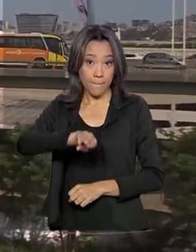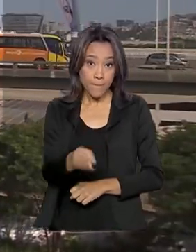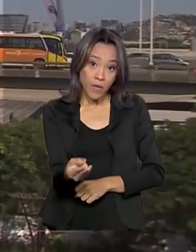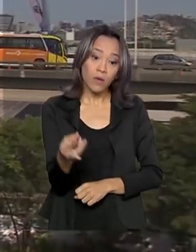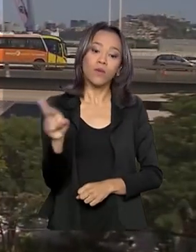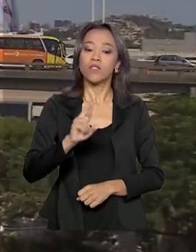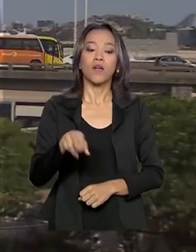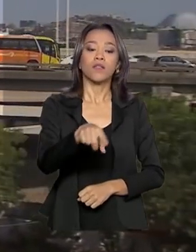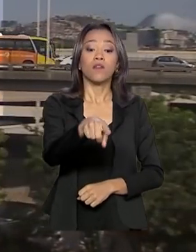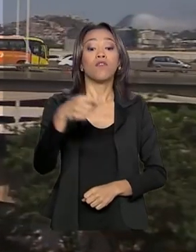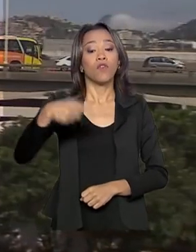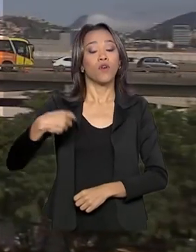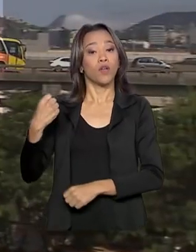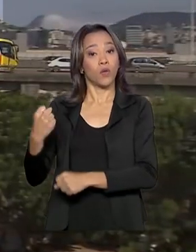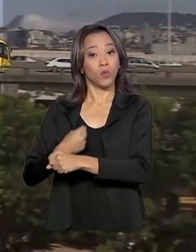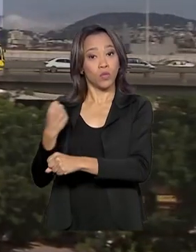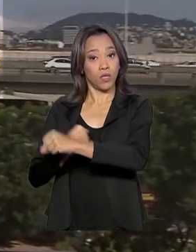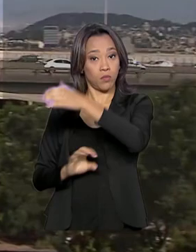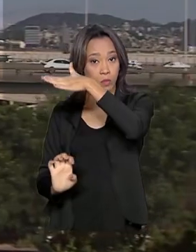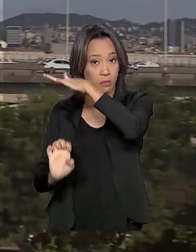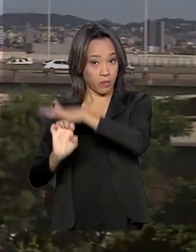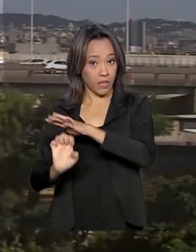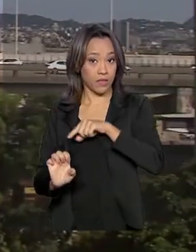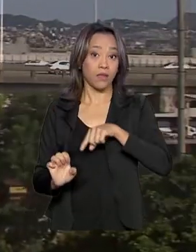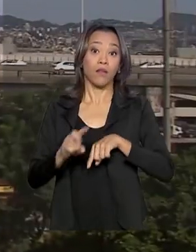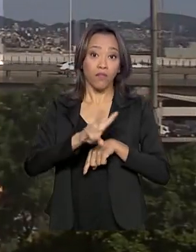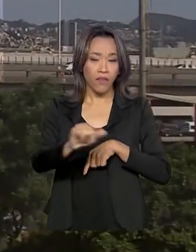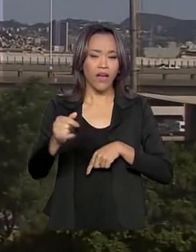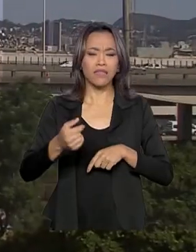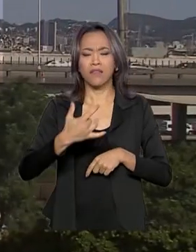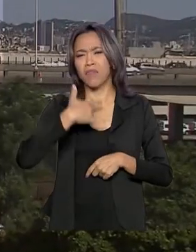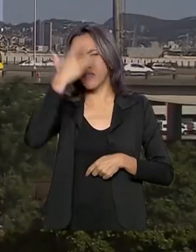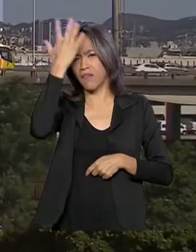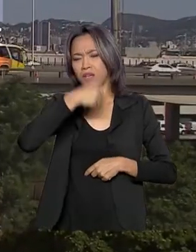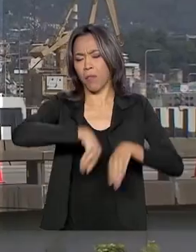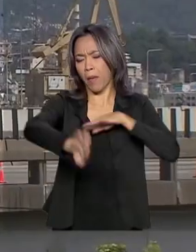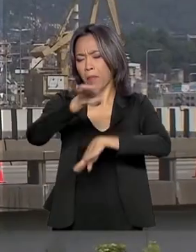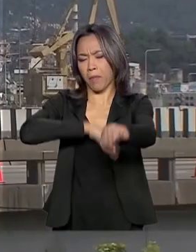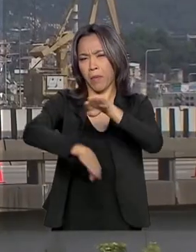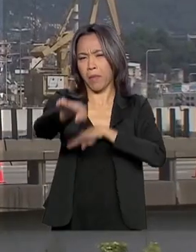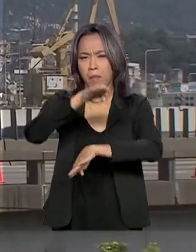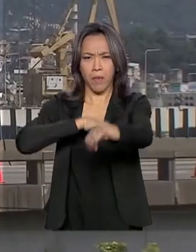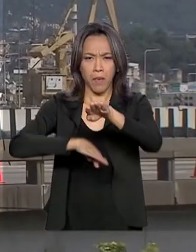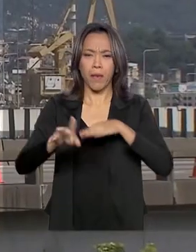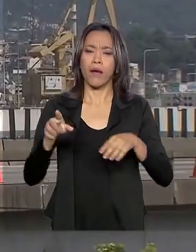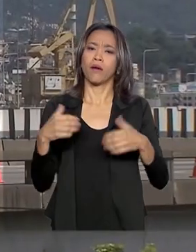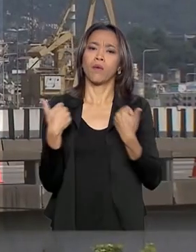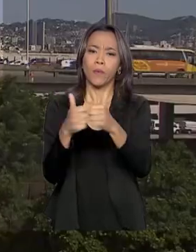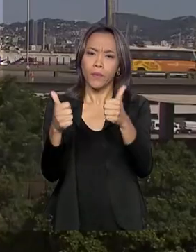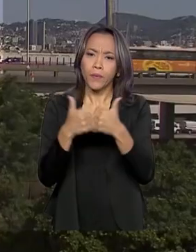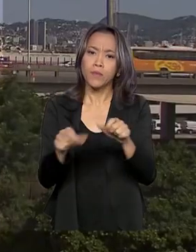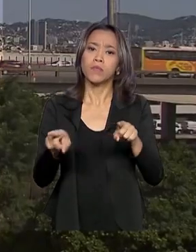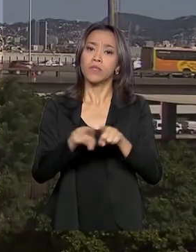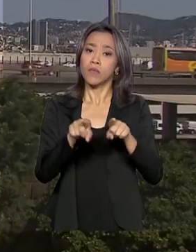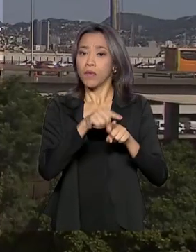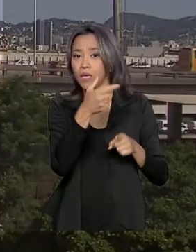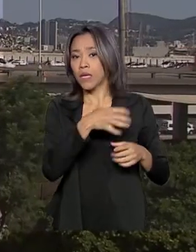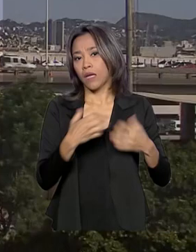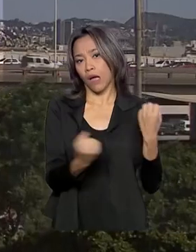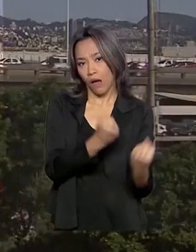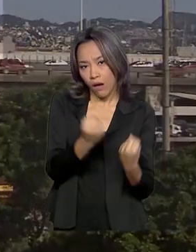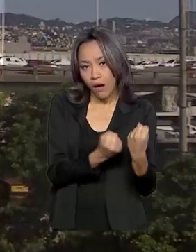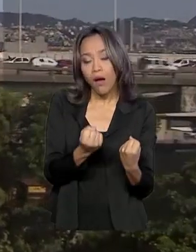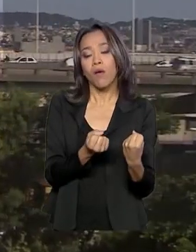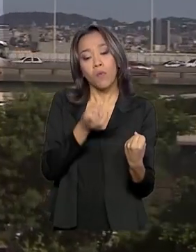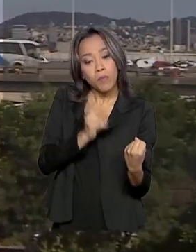foi executada pela concessionária EcoPonte e vai permitir maior fluidez no trânsito de veículos coletivos e de passeio, os mesmos que